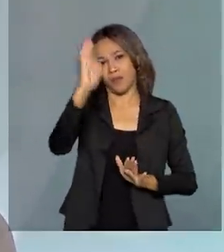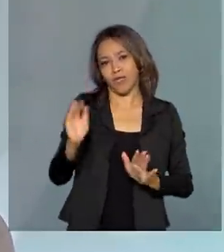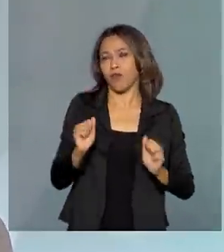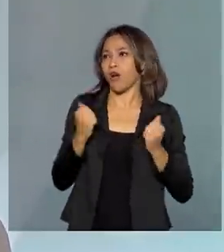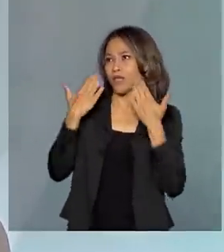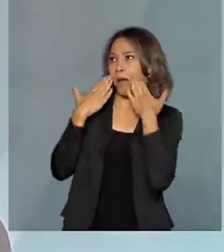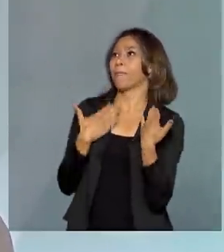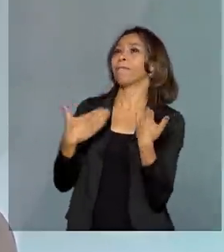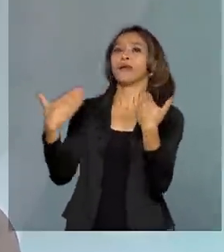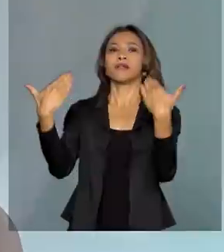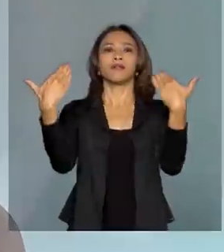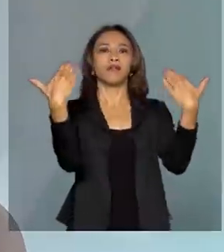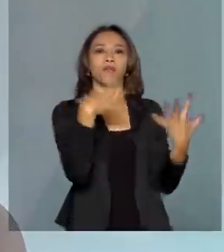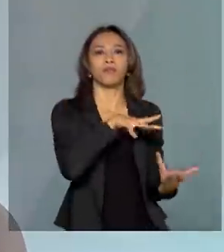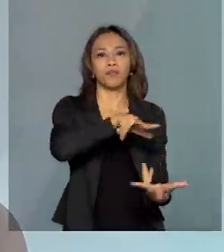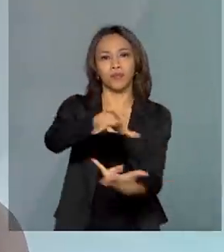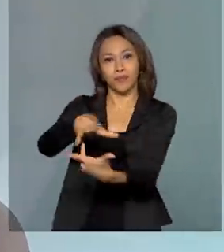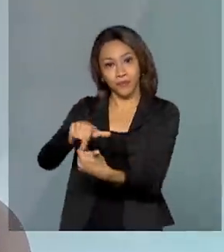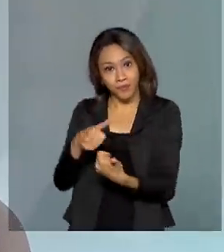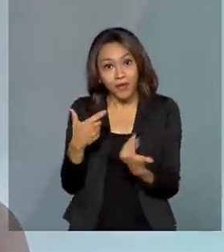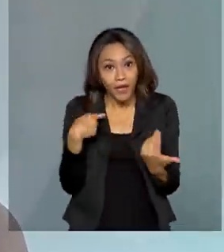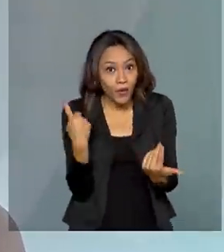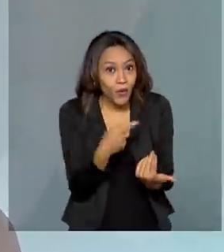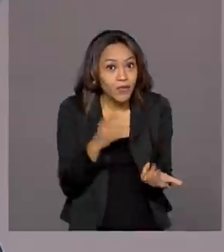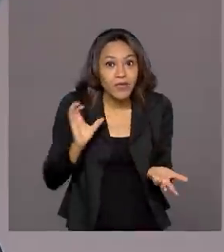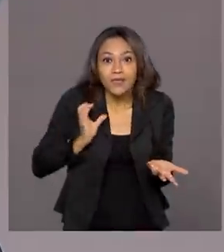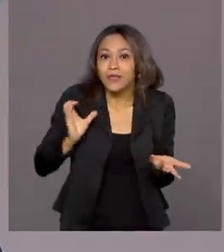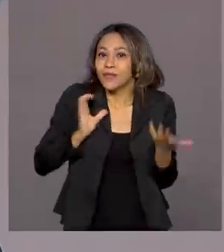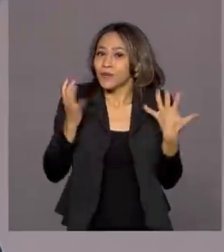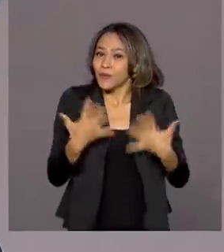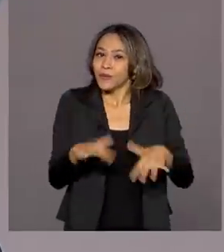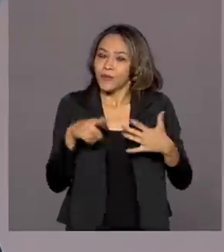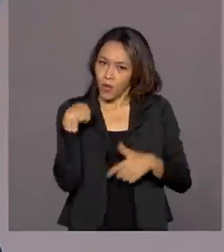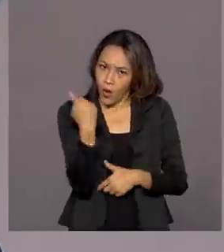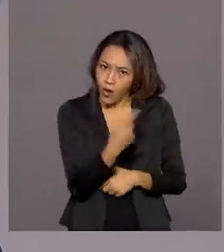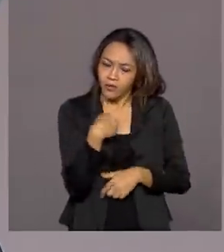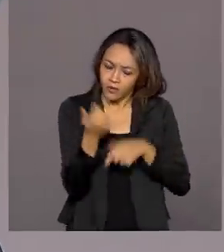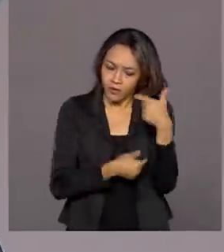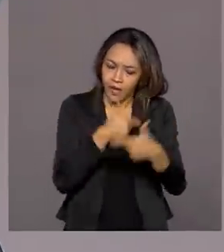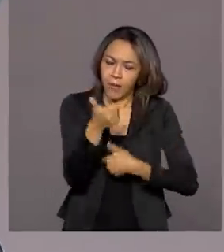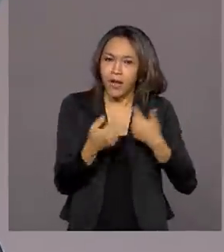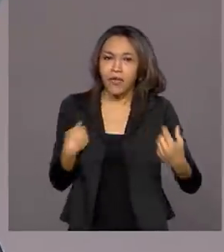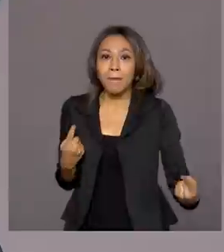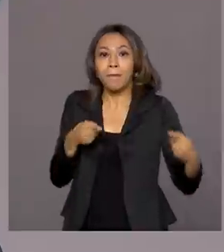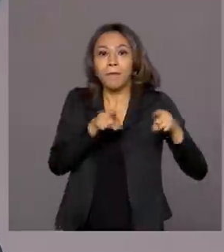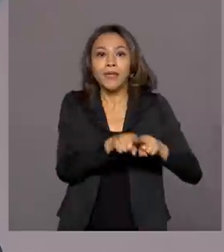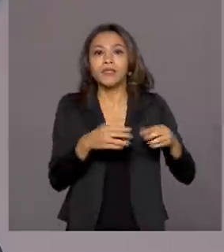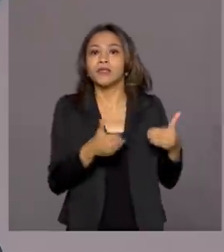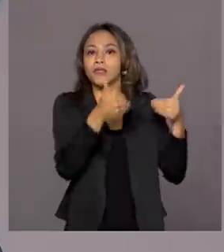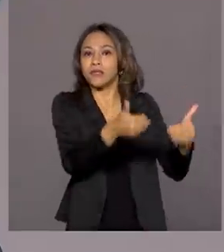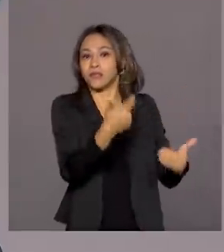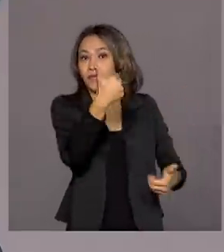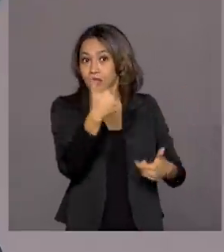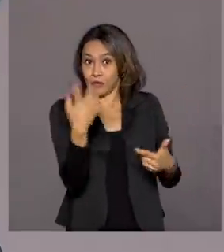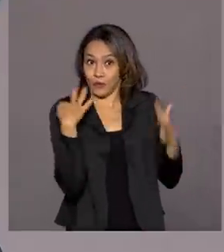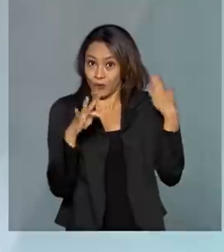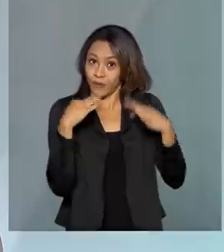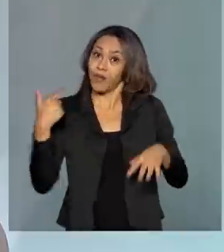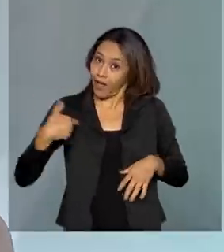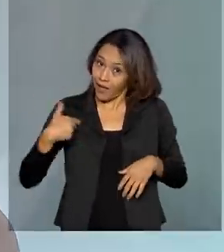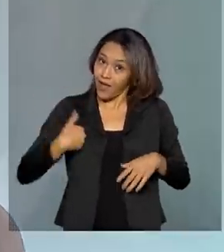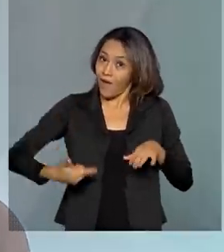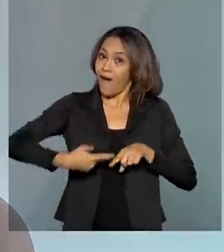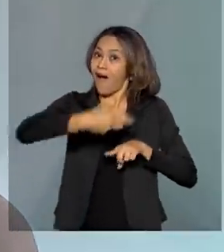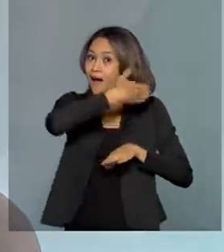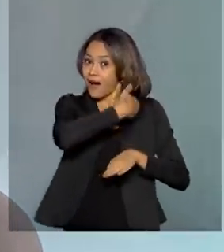nosso patrimônio, que é a nossa maior riqueza. Então, assim, hoje a gente trabalha muito em parceria com o Ministério do Turismo também. Eu sou servidora do